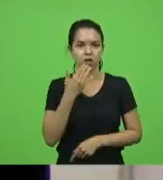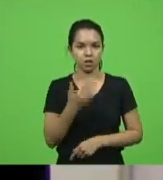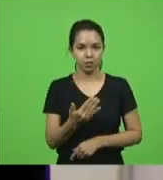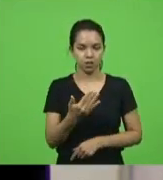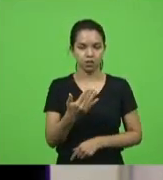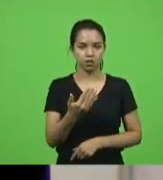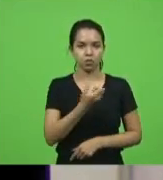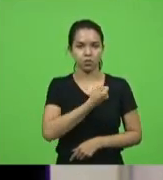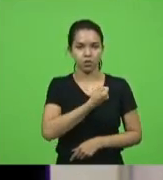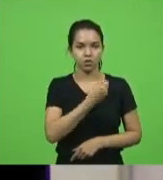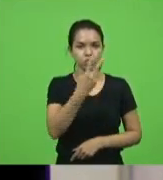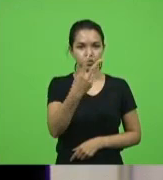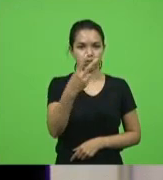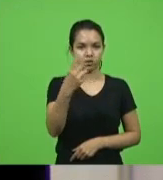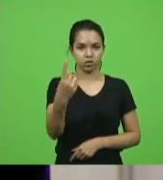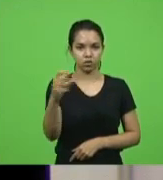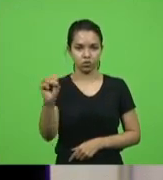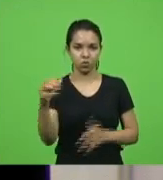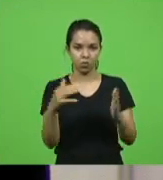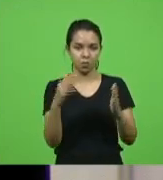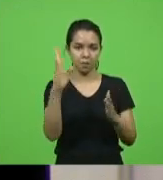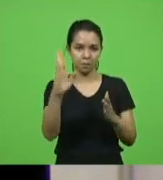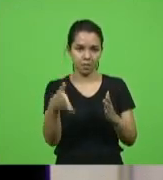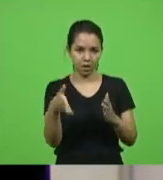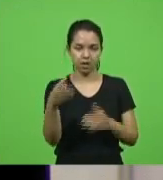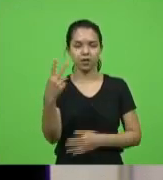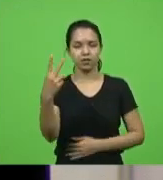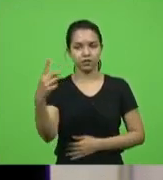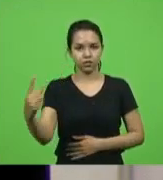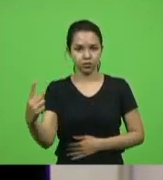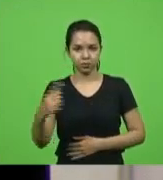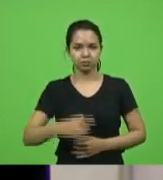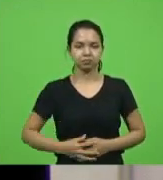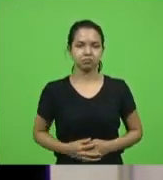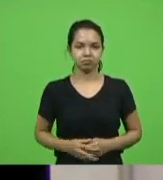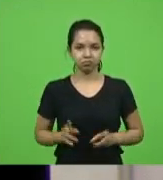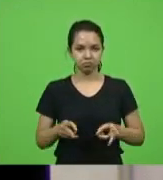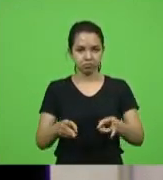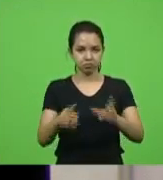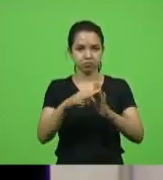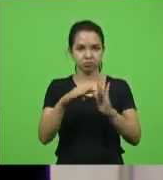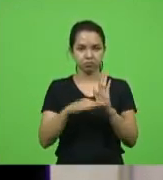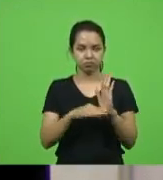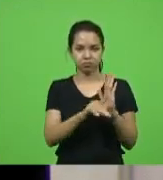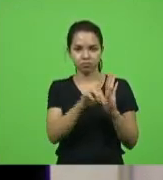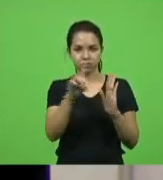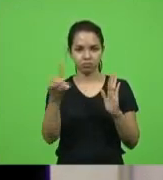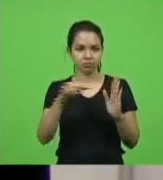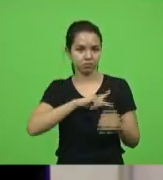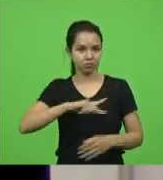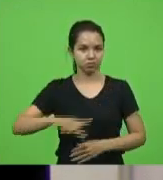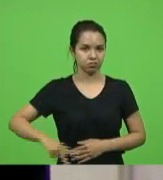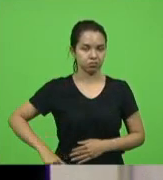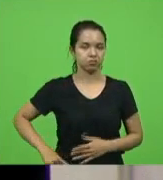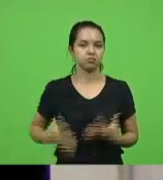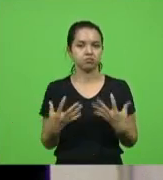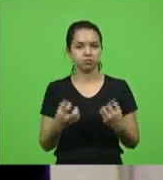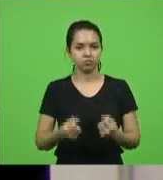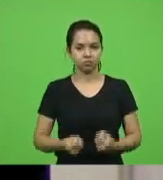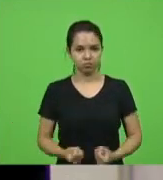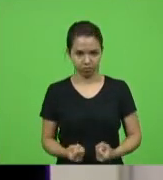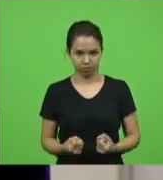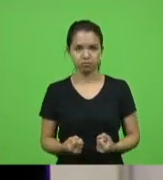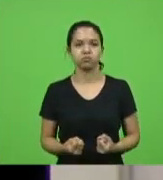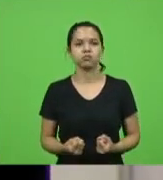218 barra 2021. Dando continuidade à ordem do dia, o senhor presidente deferiu os